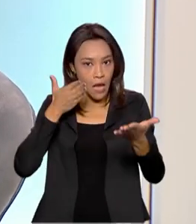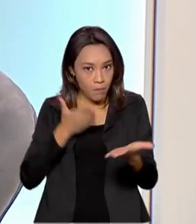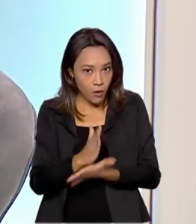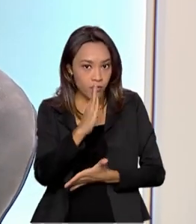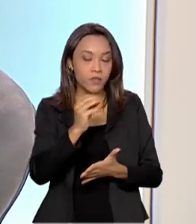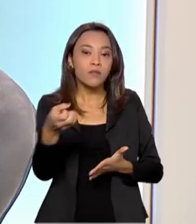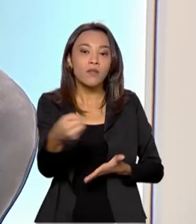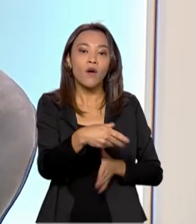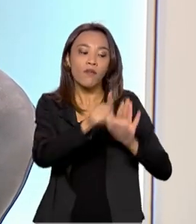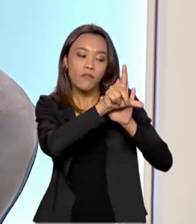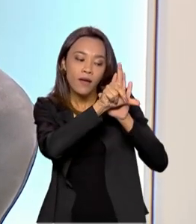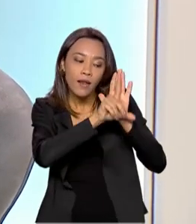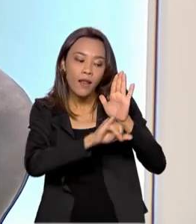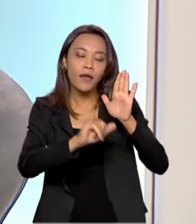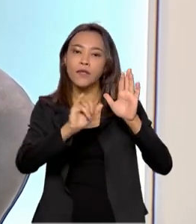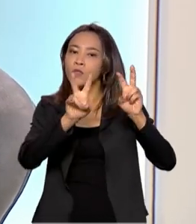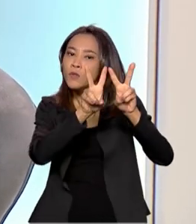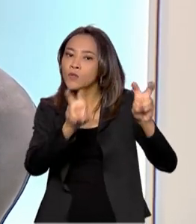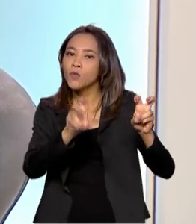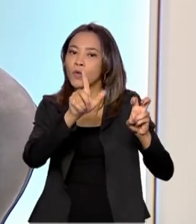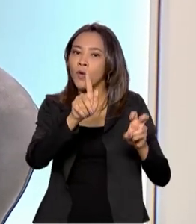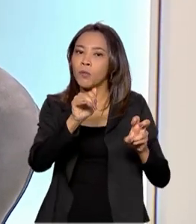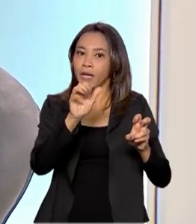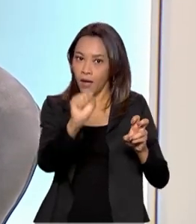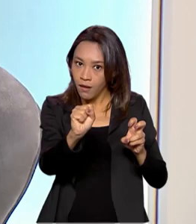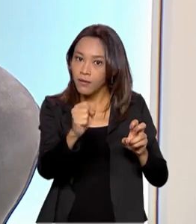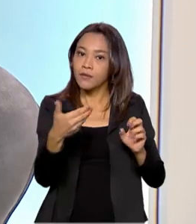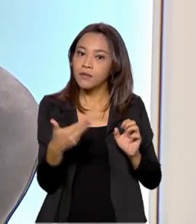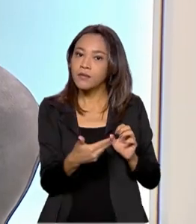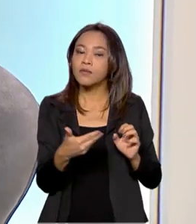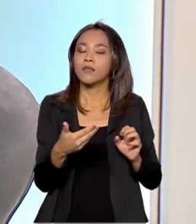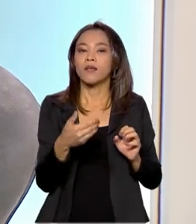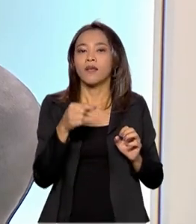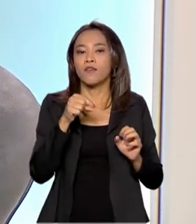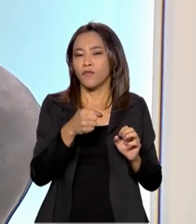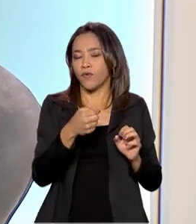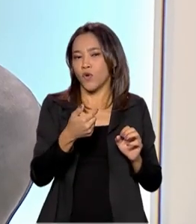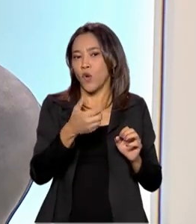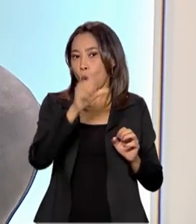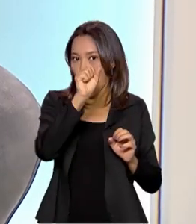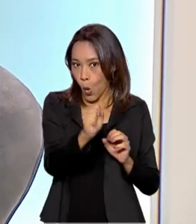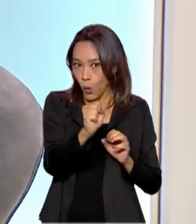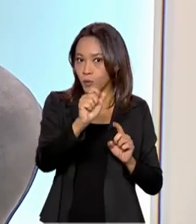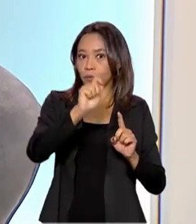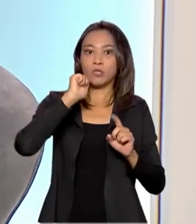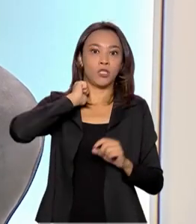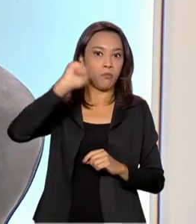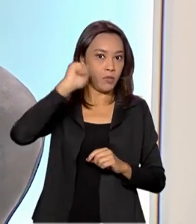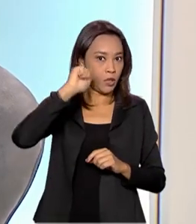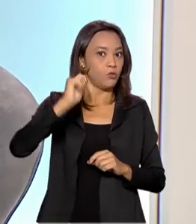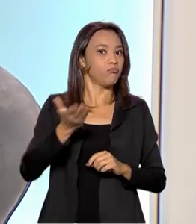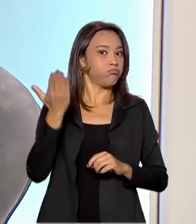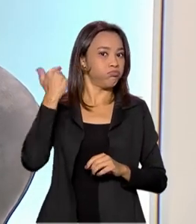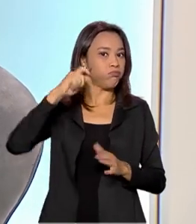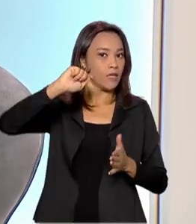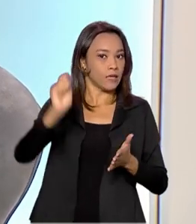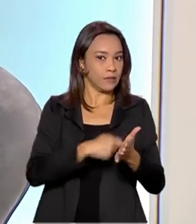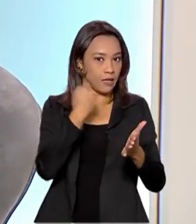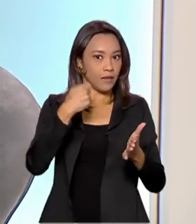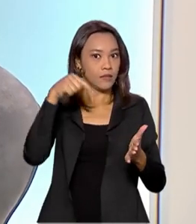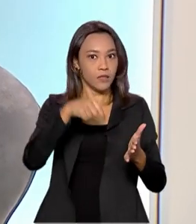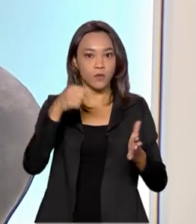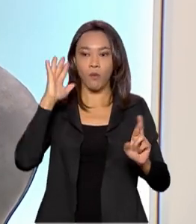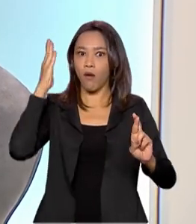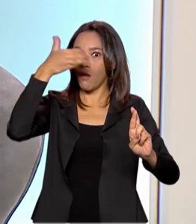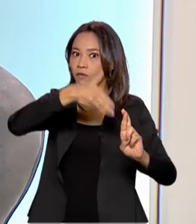da nova lei do gás, a lei 14134, 2021, sancionada em 8 de abril, ela é um marco na história da